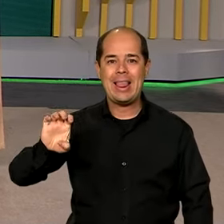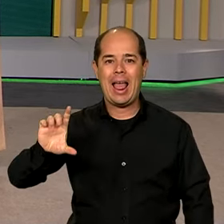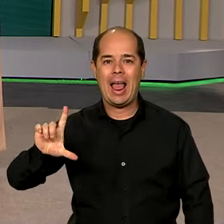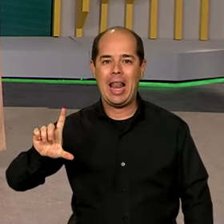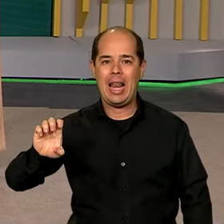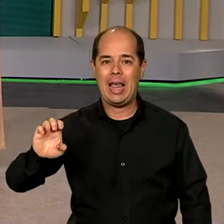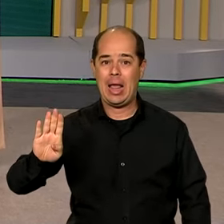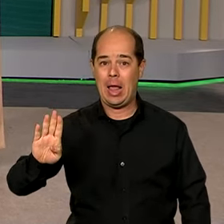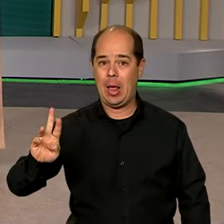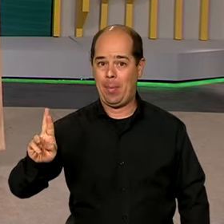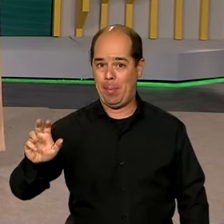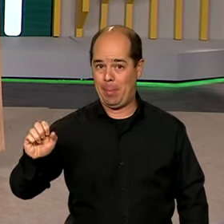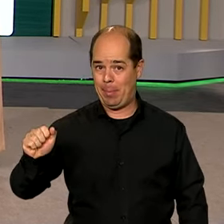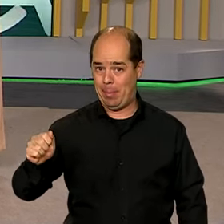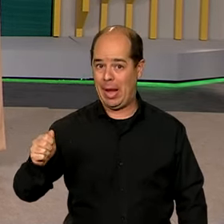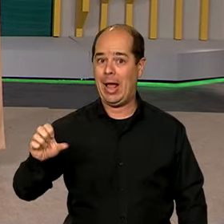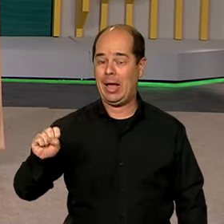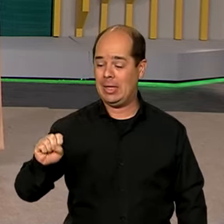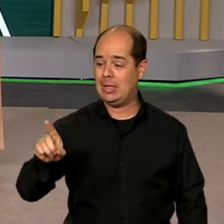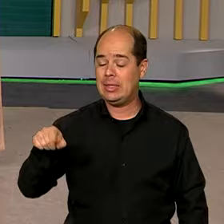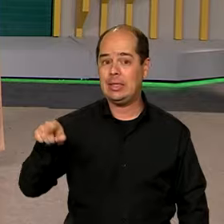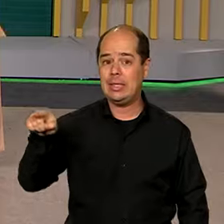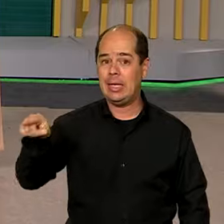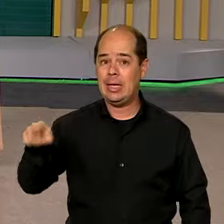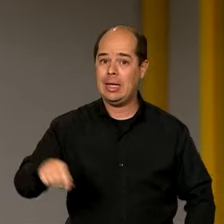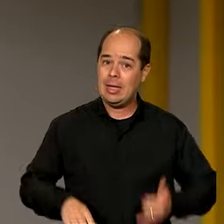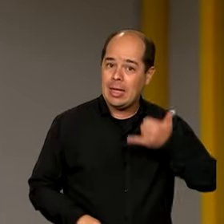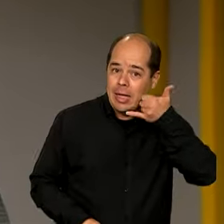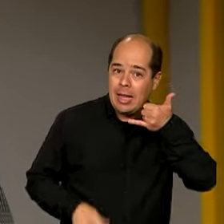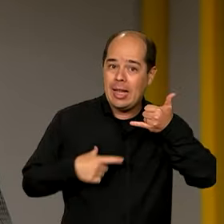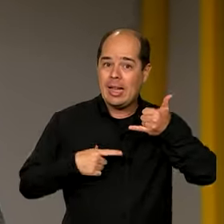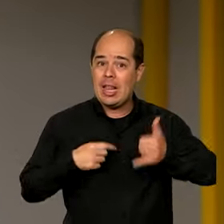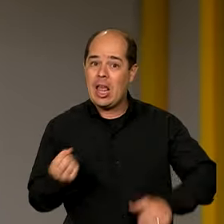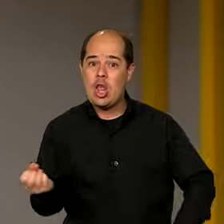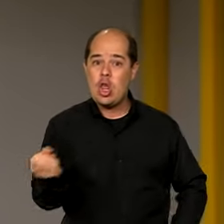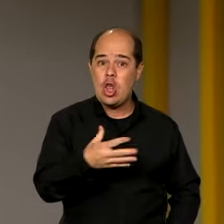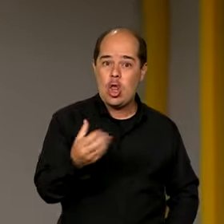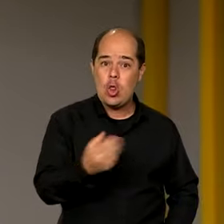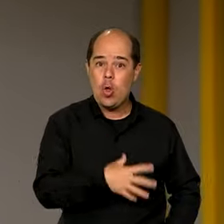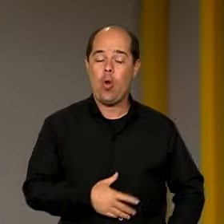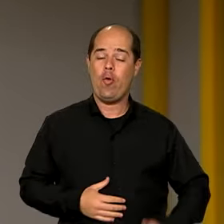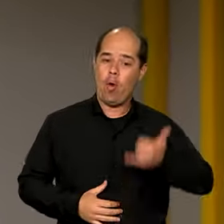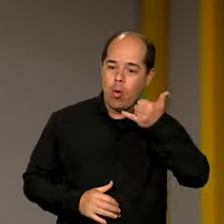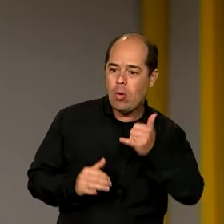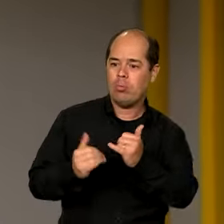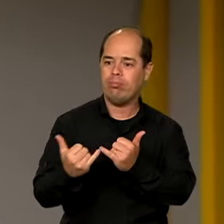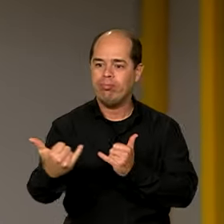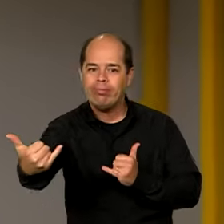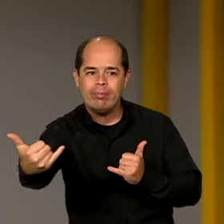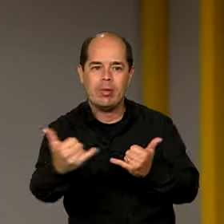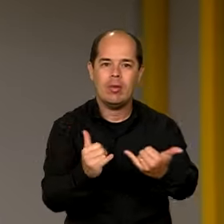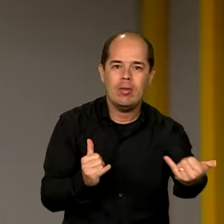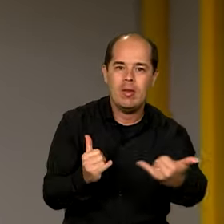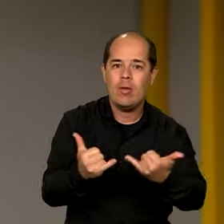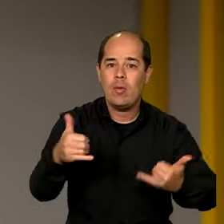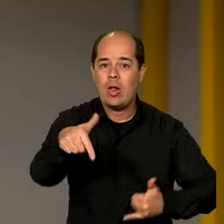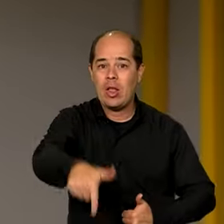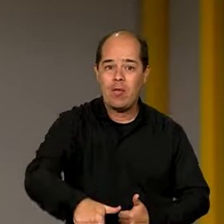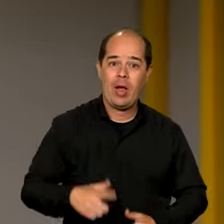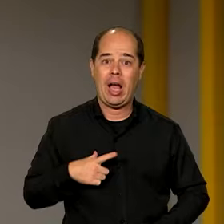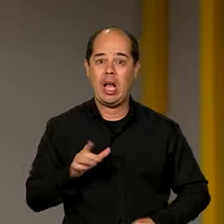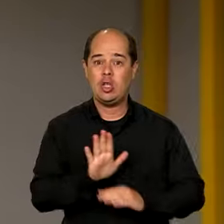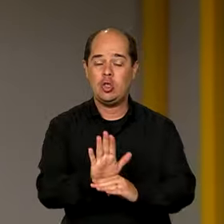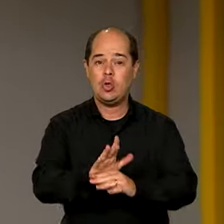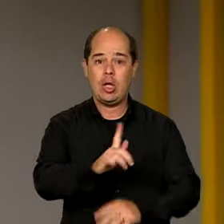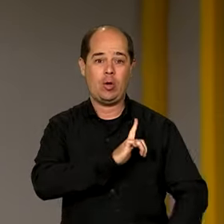revolucionar as comunicações do governo federal. A nova rede privativa de comunicação da administração pública